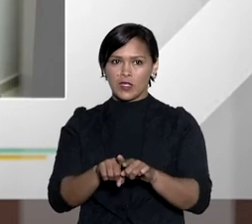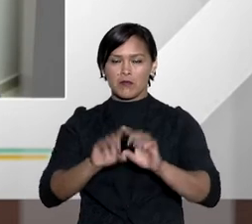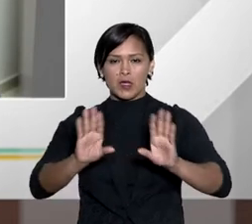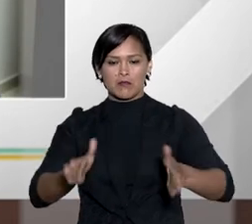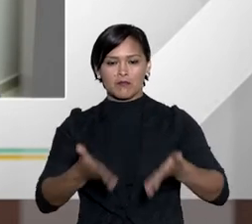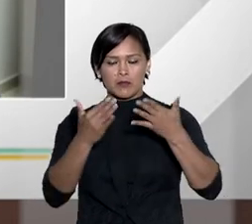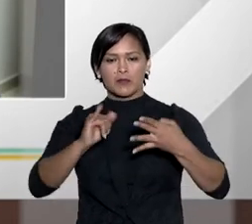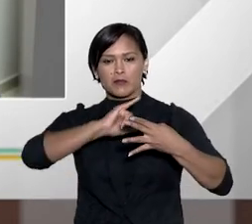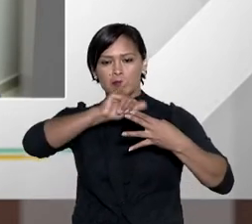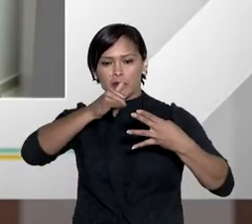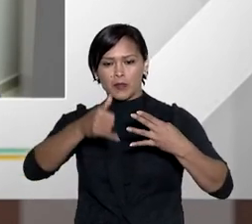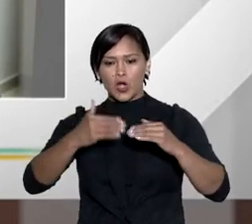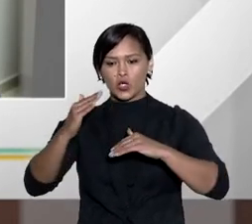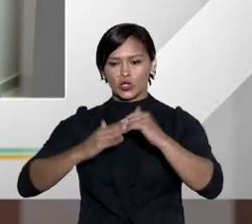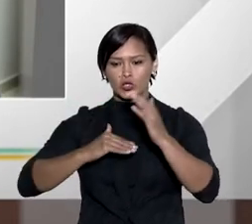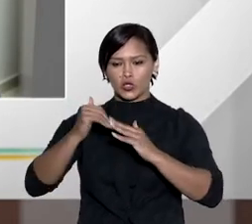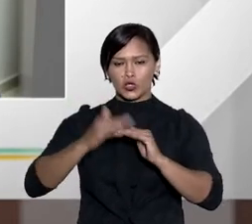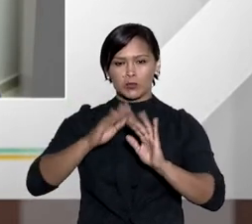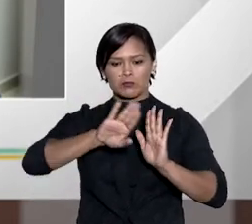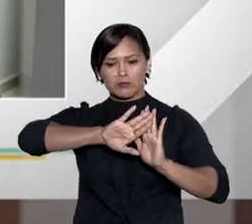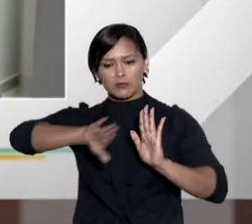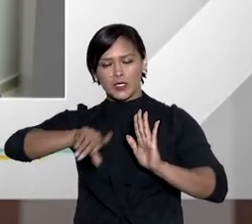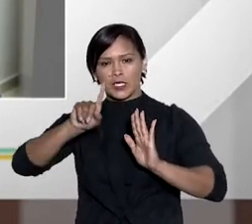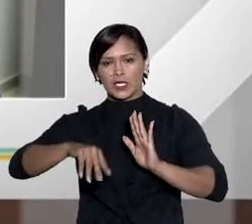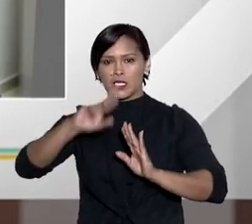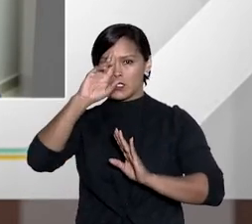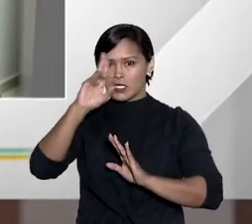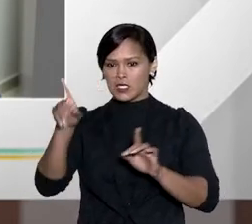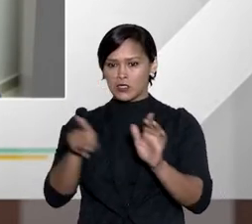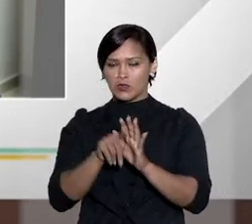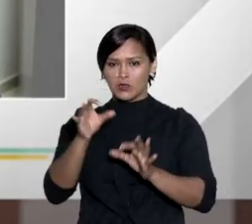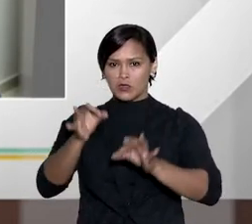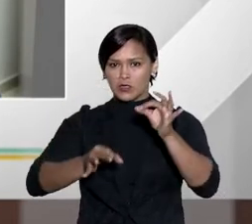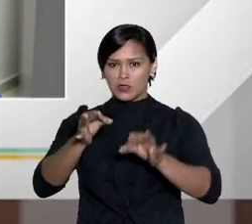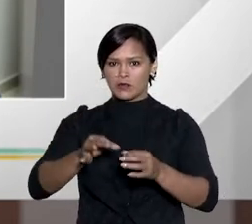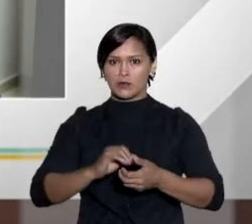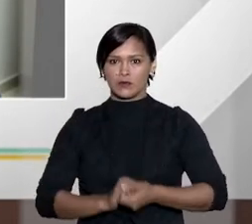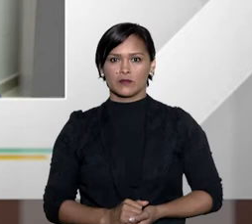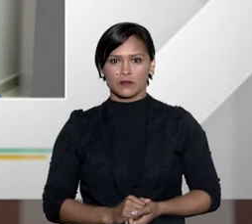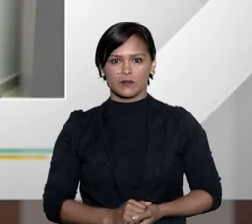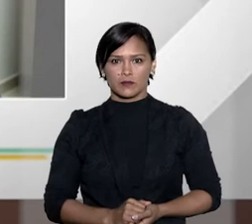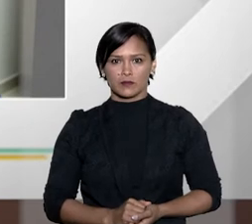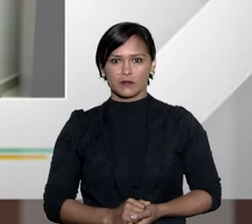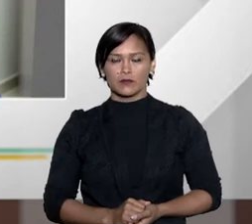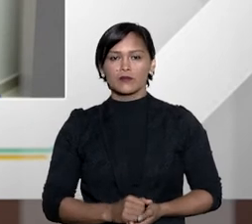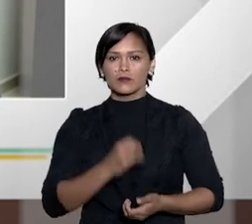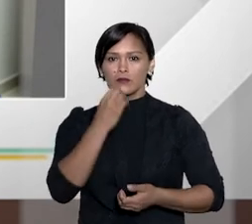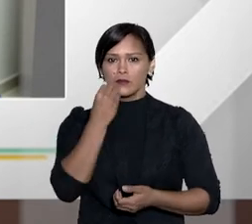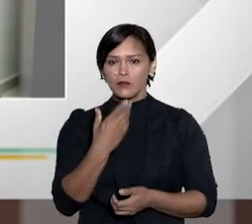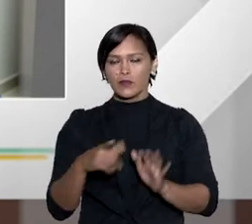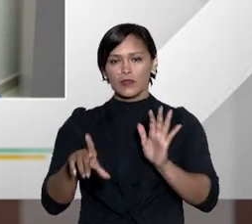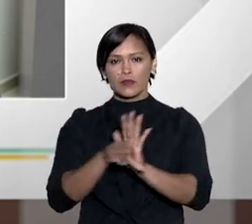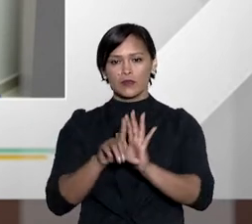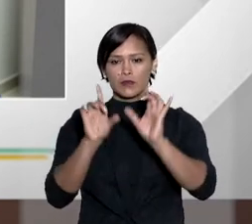a lei 9.099 também elenca hipóteses de incompetência dos juizados especiais cíveis